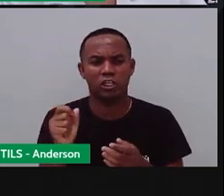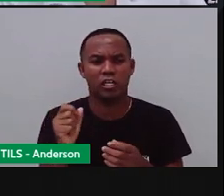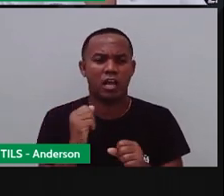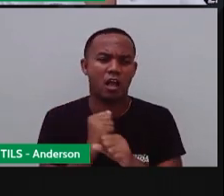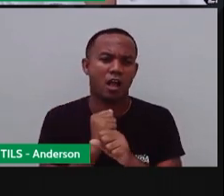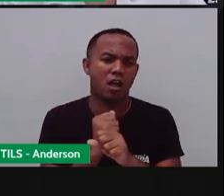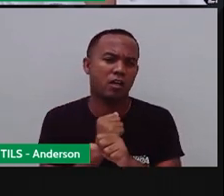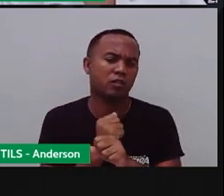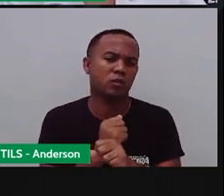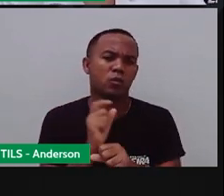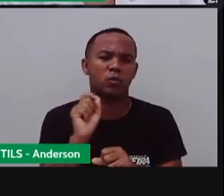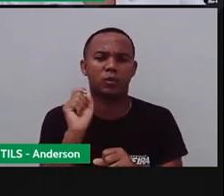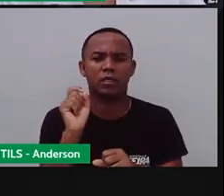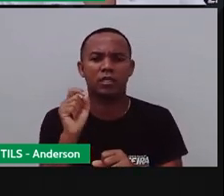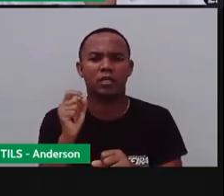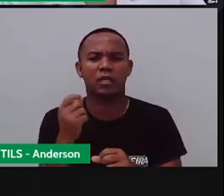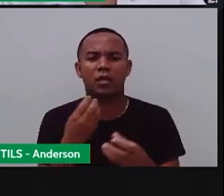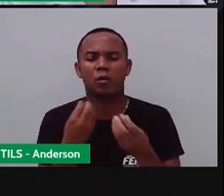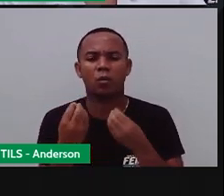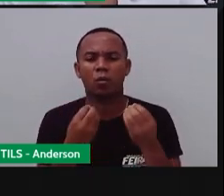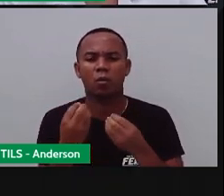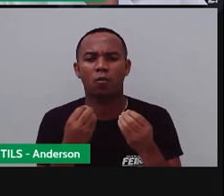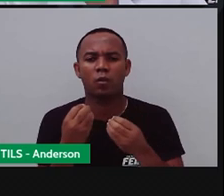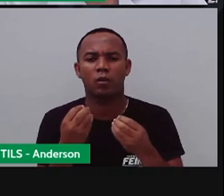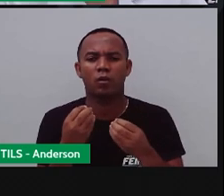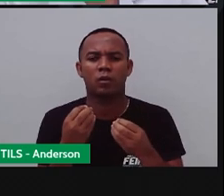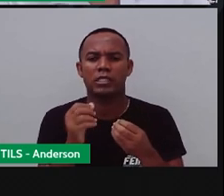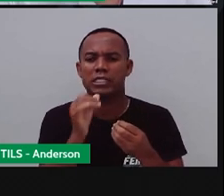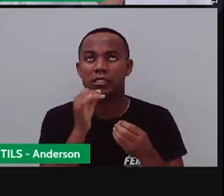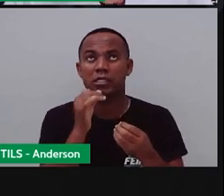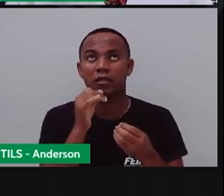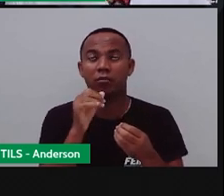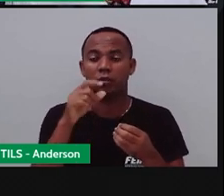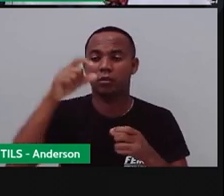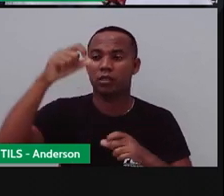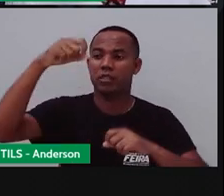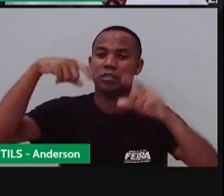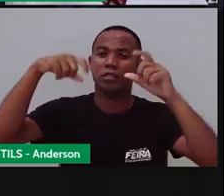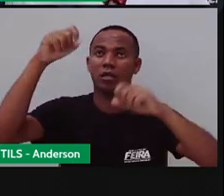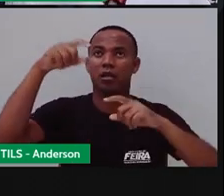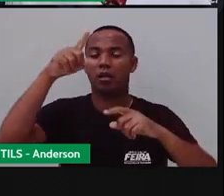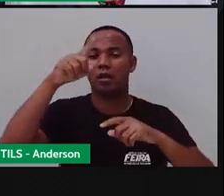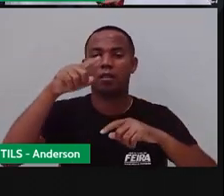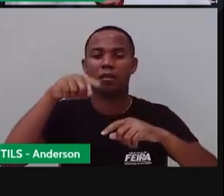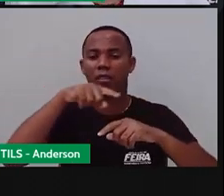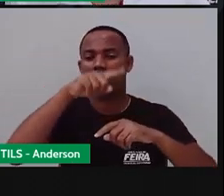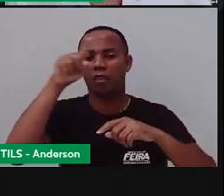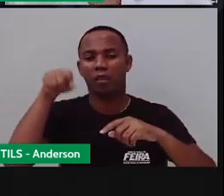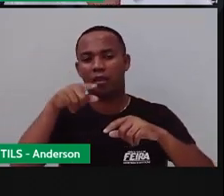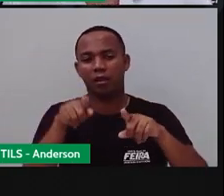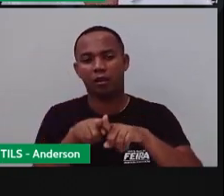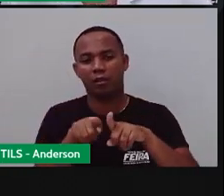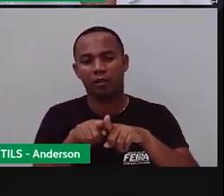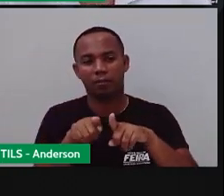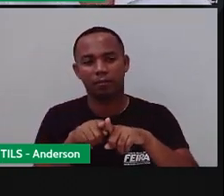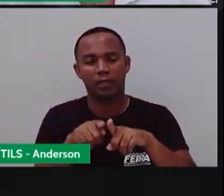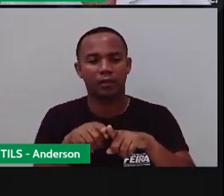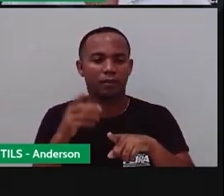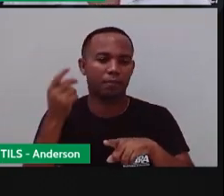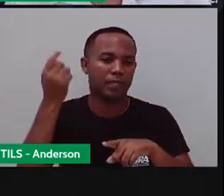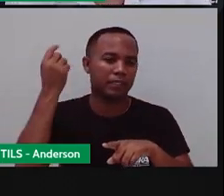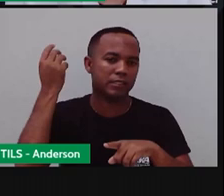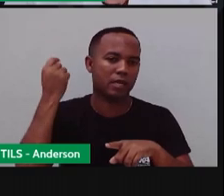anos levam em consideração a posição dos astros em relação à Terra. E, por isso, houve grande